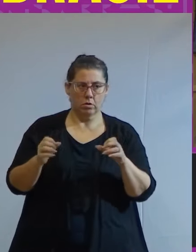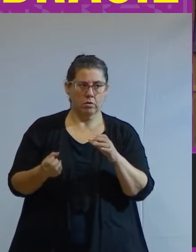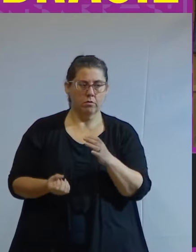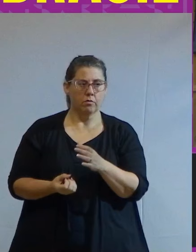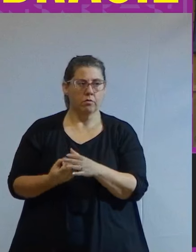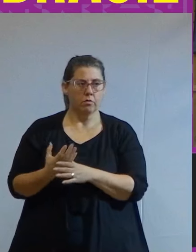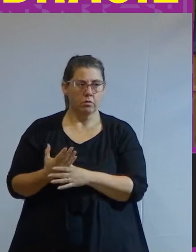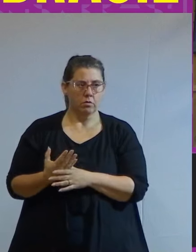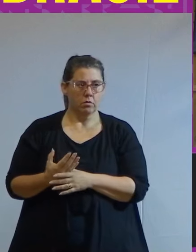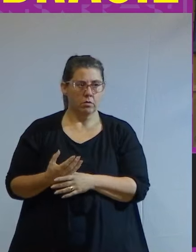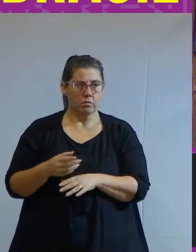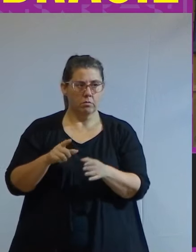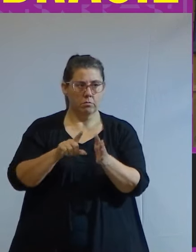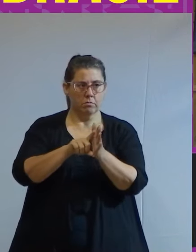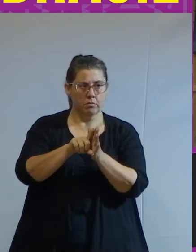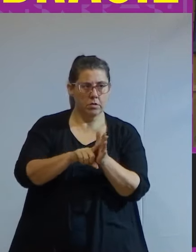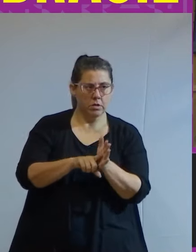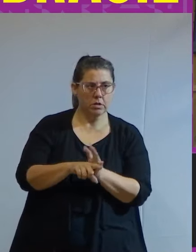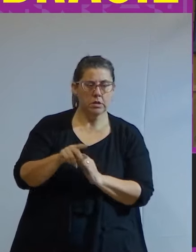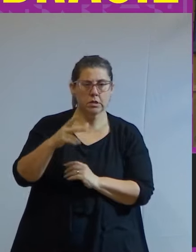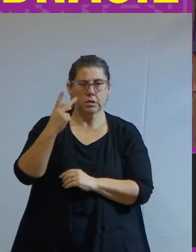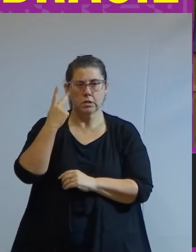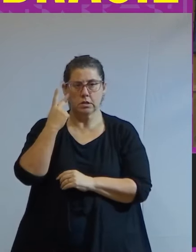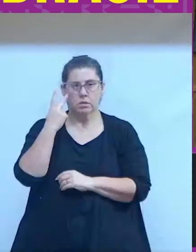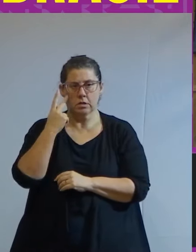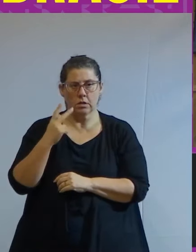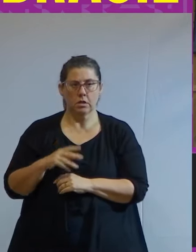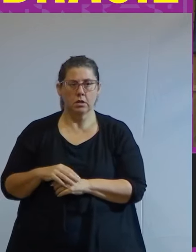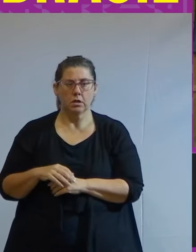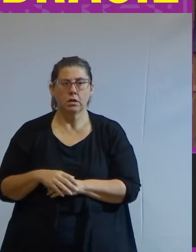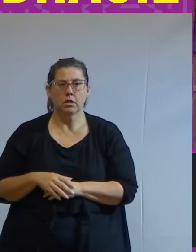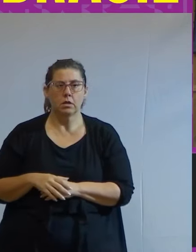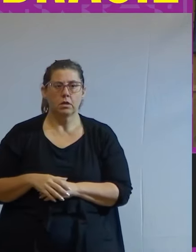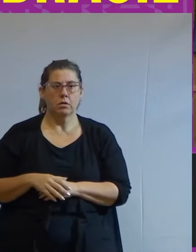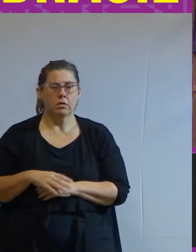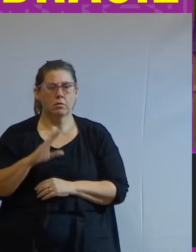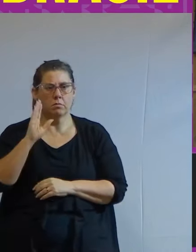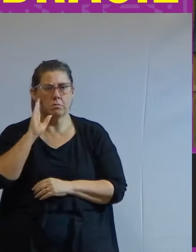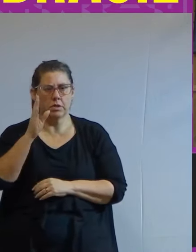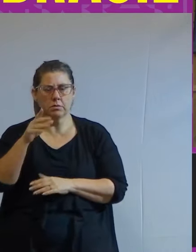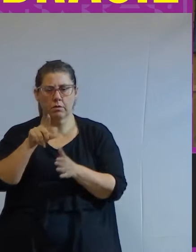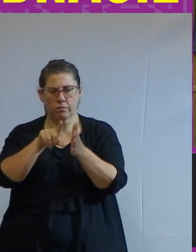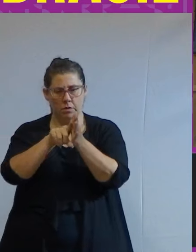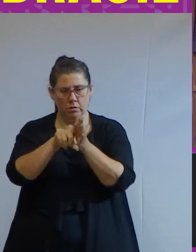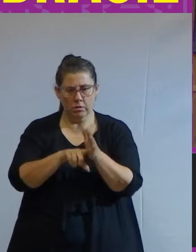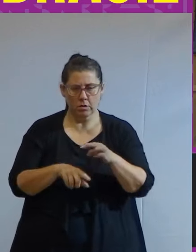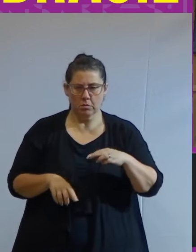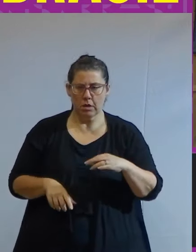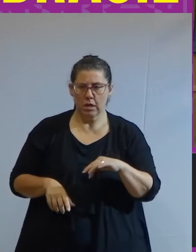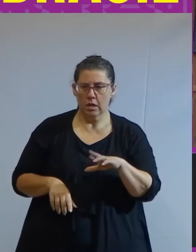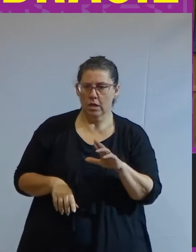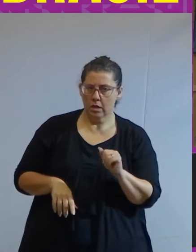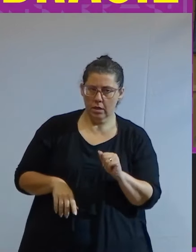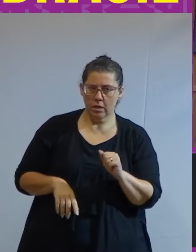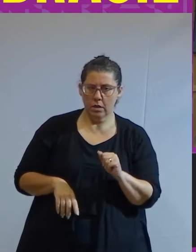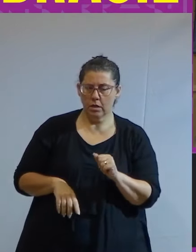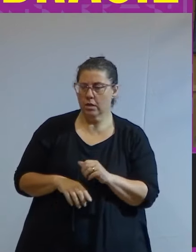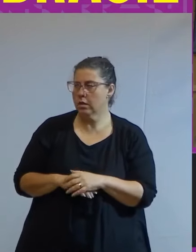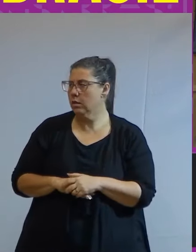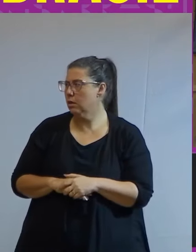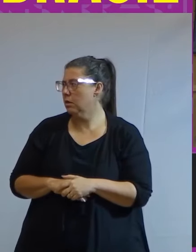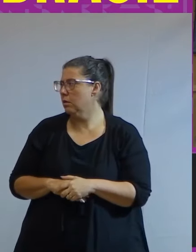Amparo à Pesquisa do Estado de São Paulo FAPESP principal investigador do Maria Sibila Merriam Center